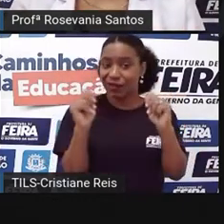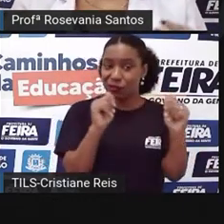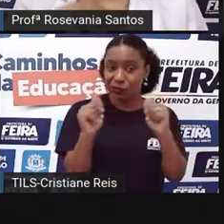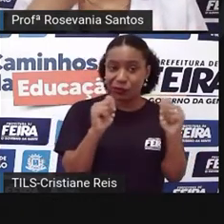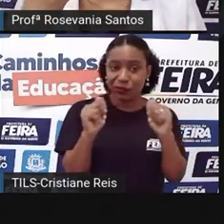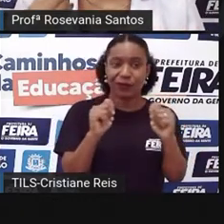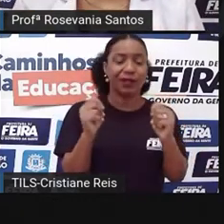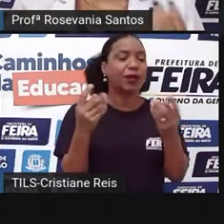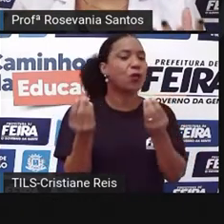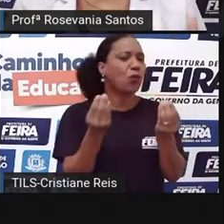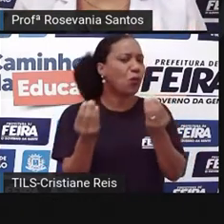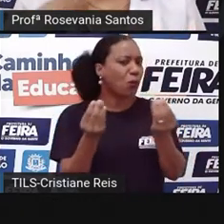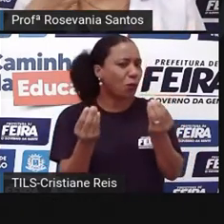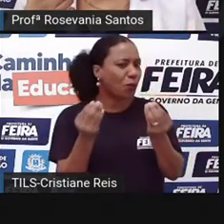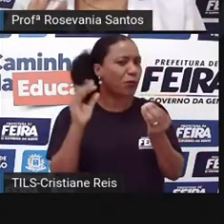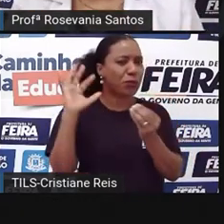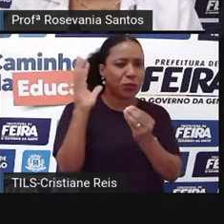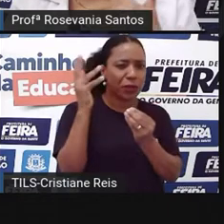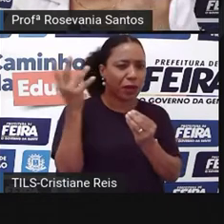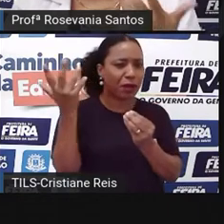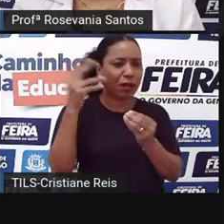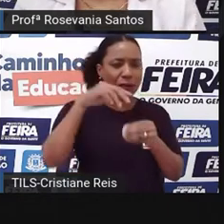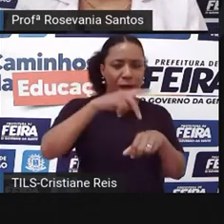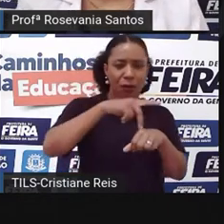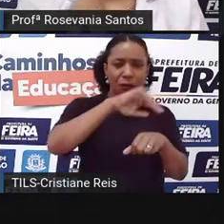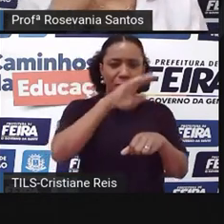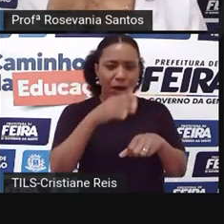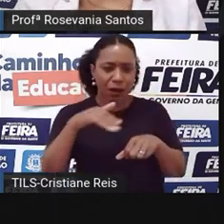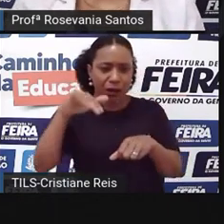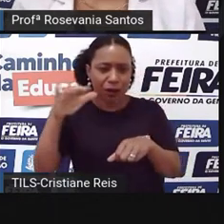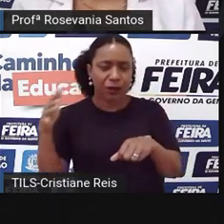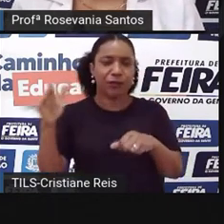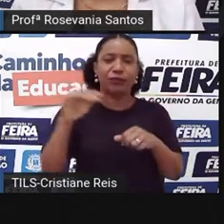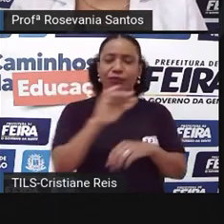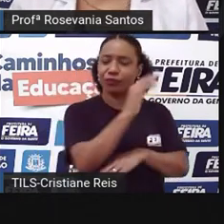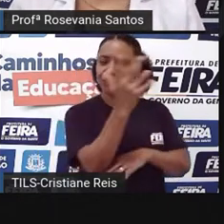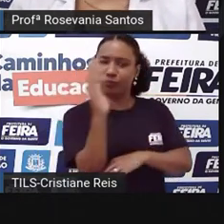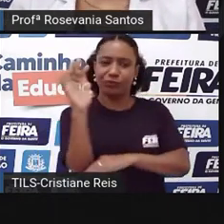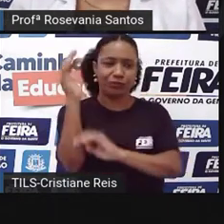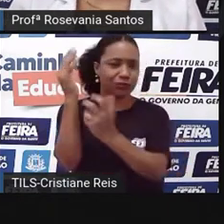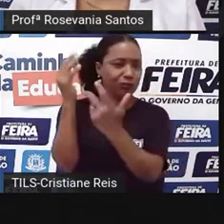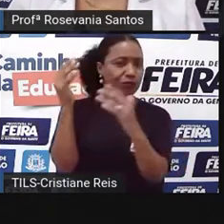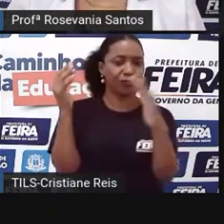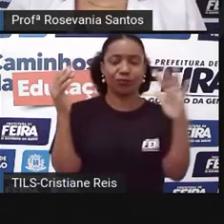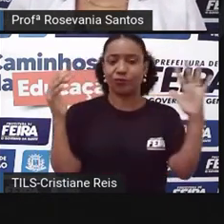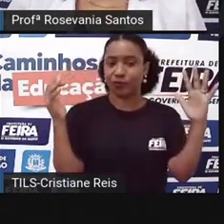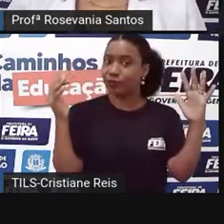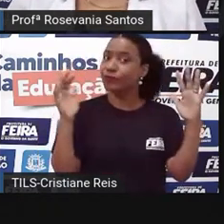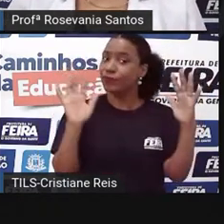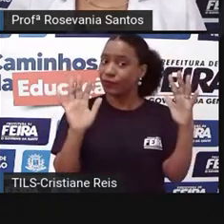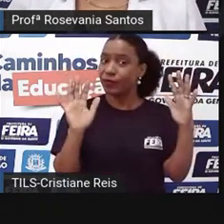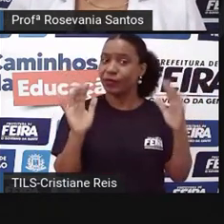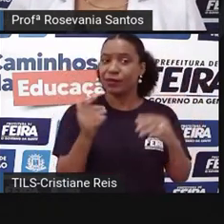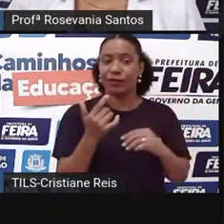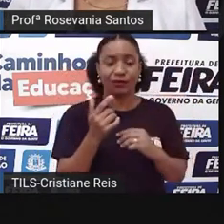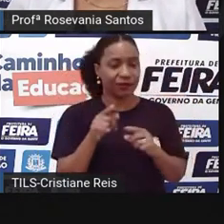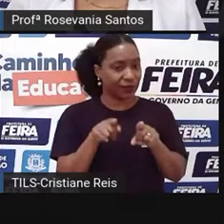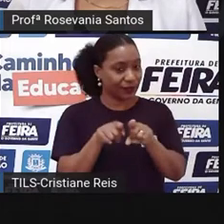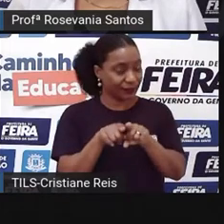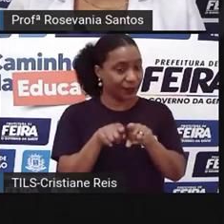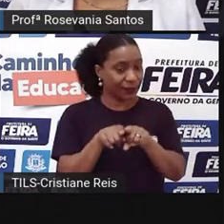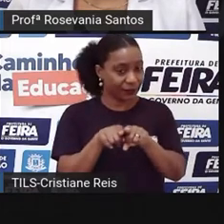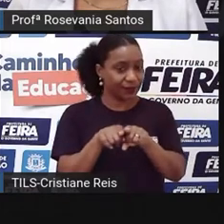físicas, né, de clima, de relevo, de vegetação, de hidrografia, ela vai seguir esses aspectos aí.